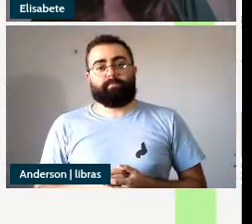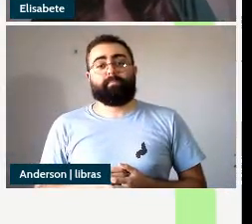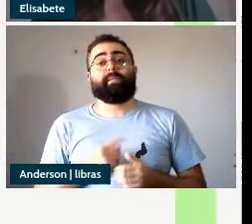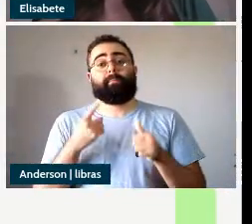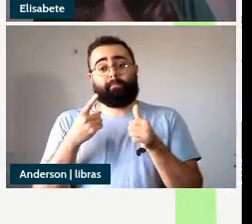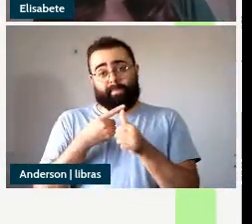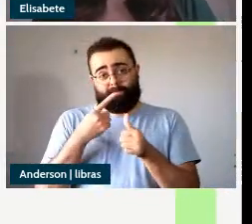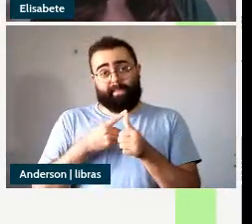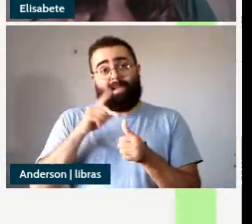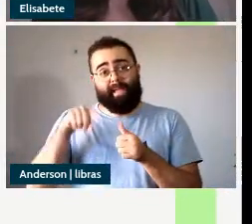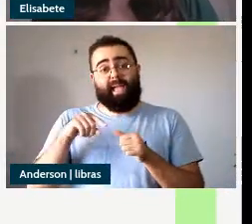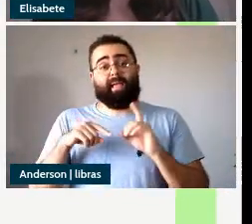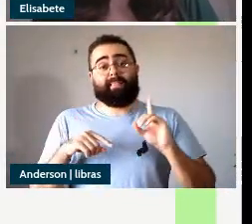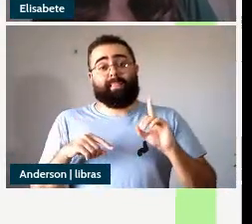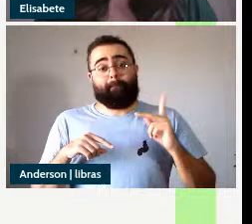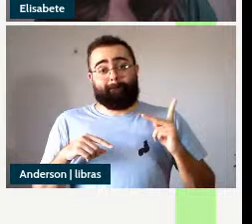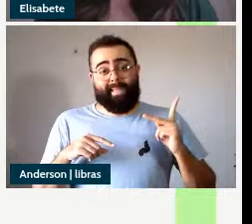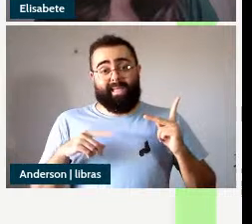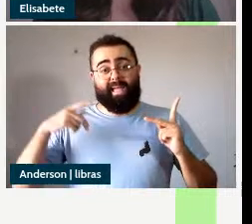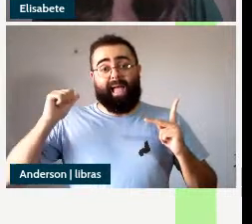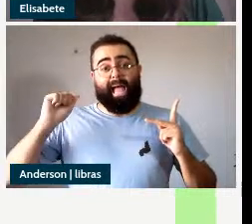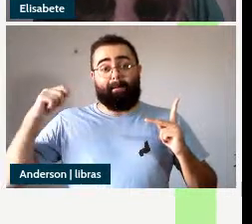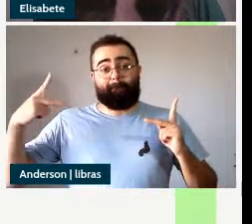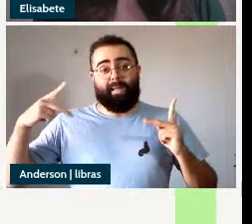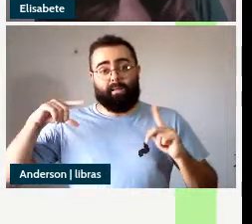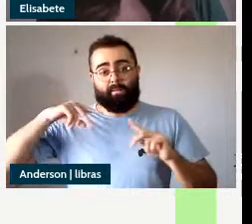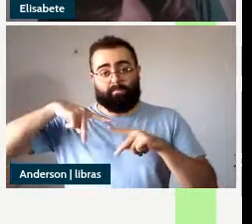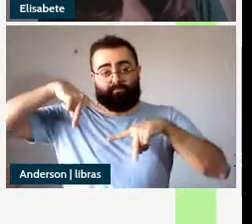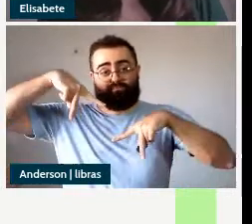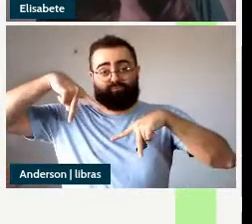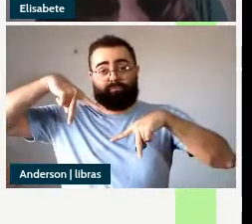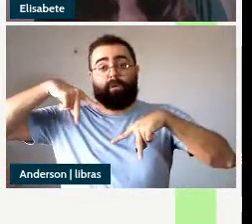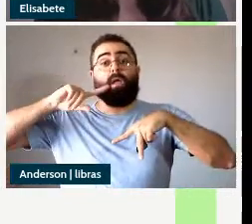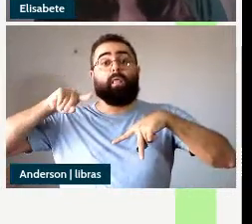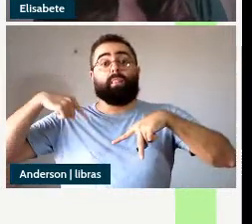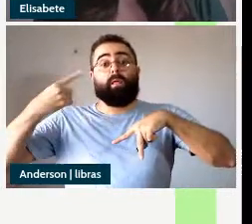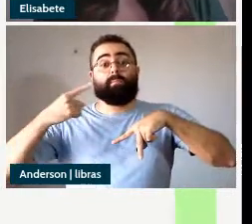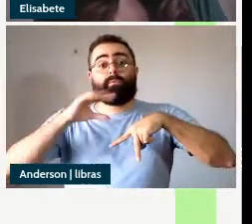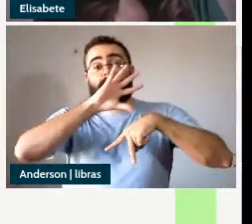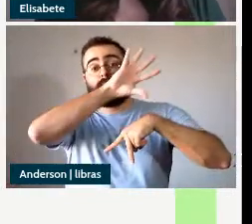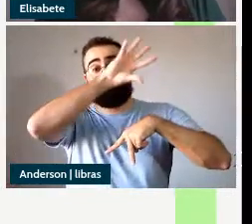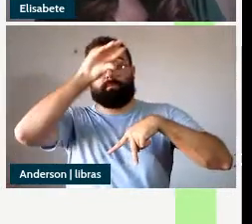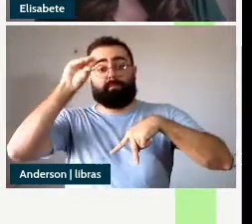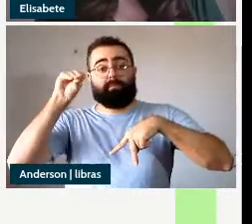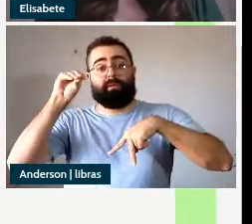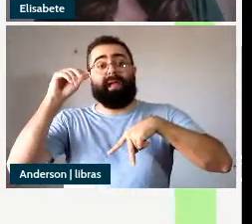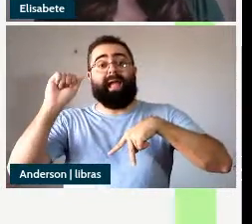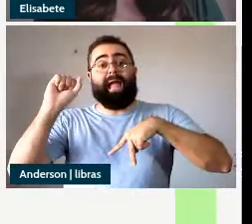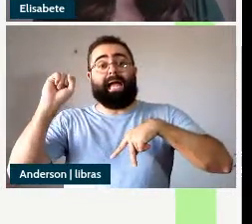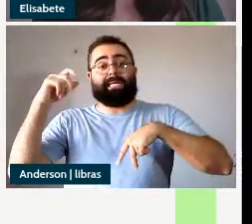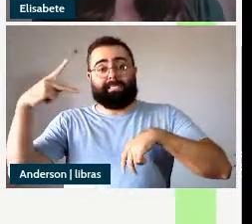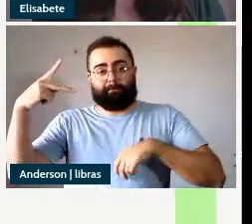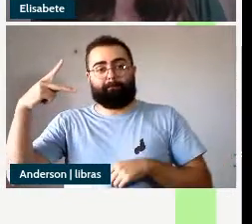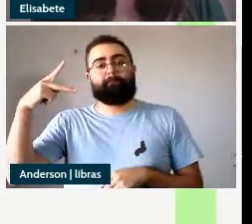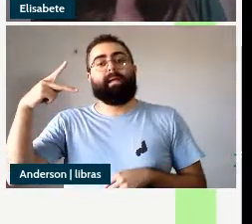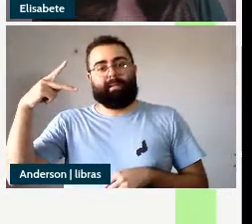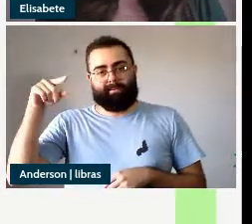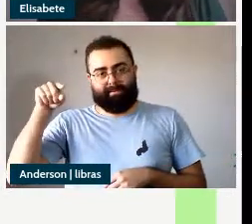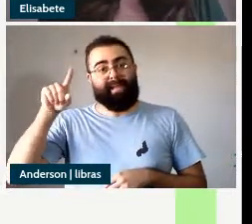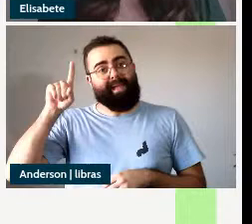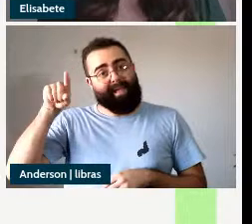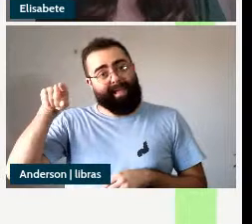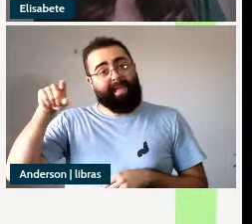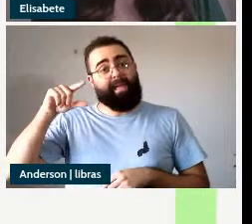adjetivo e depois esse sintagma adjetival é selecionado pelo núcleo ASP que é a projeção funcional